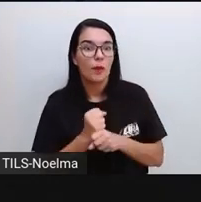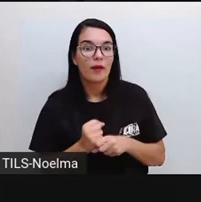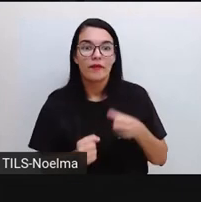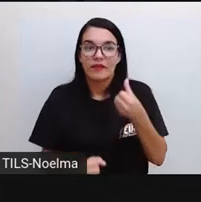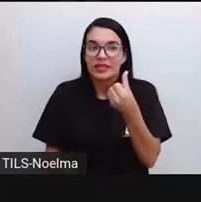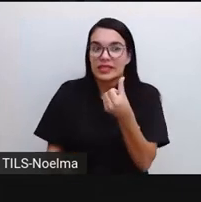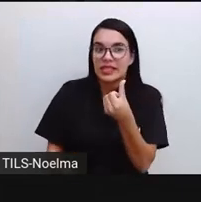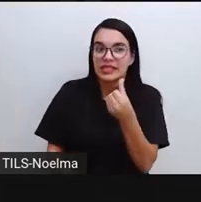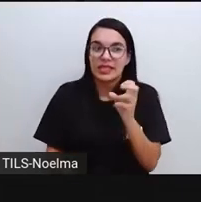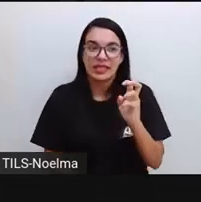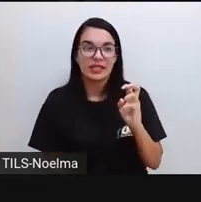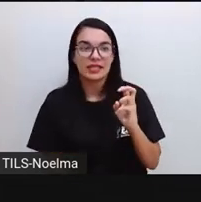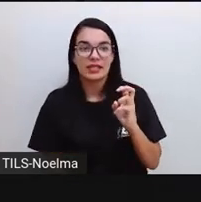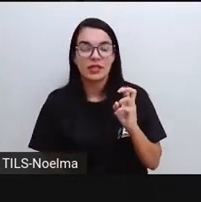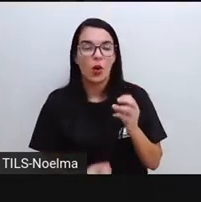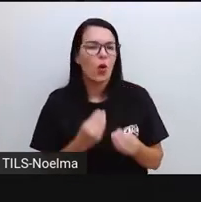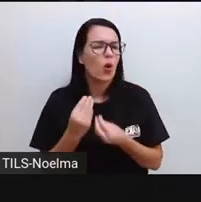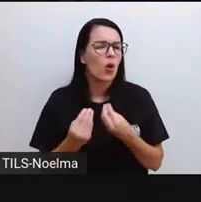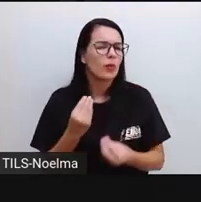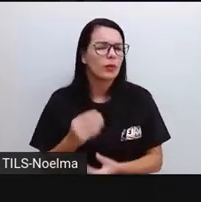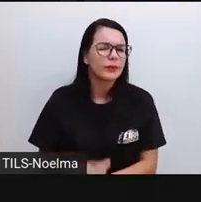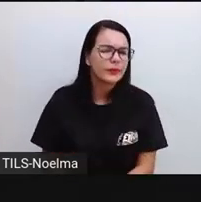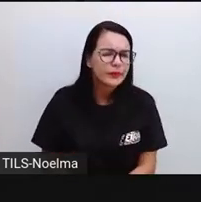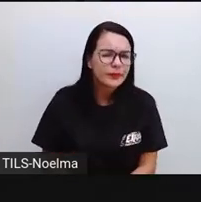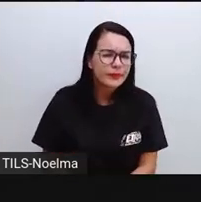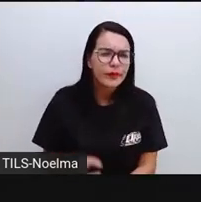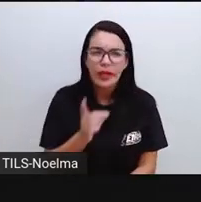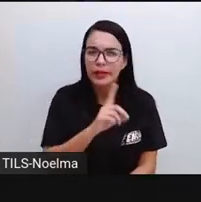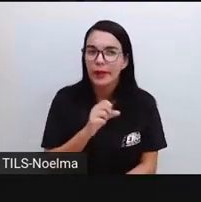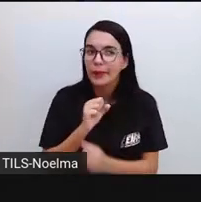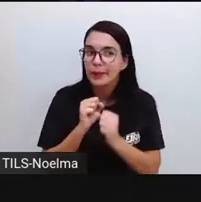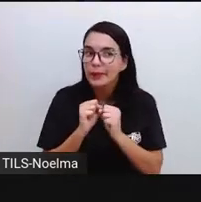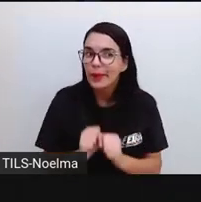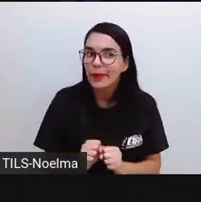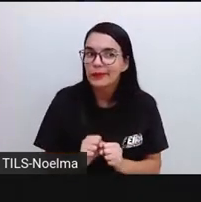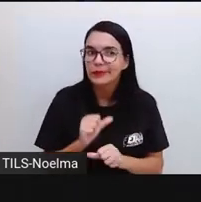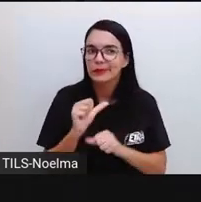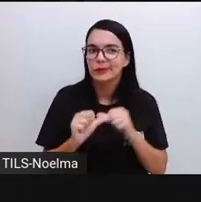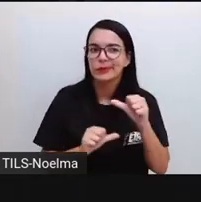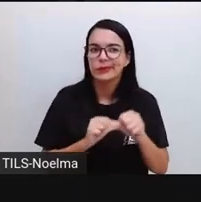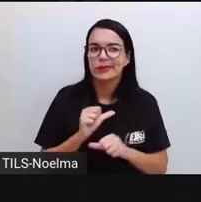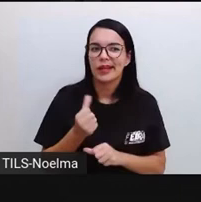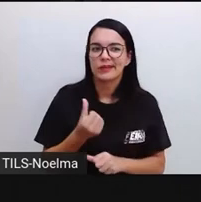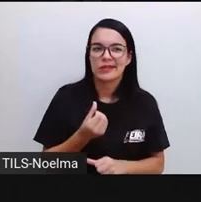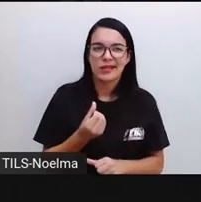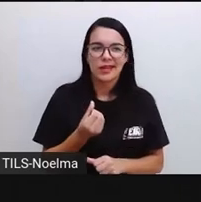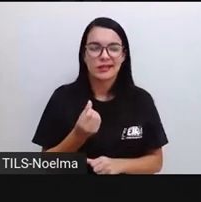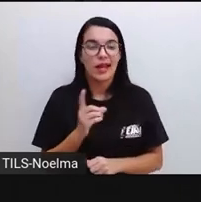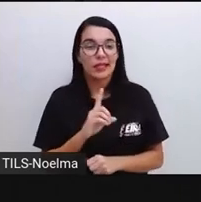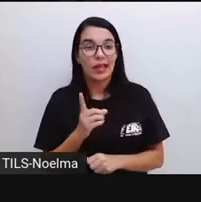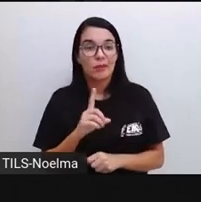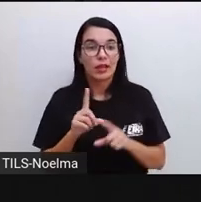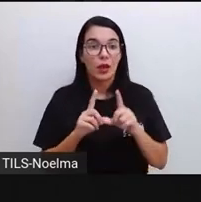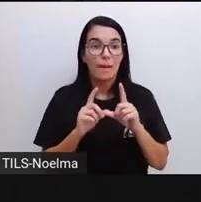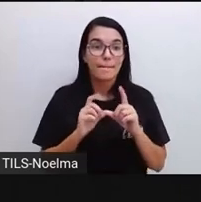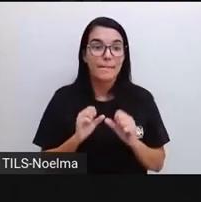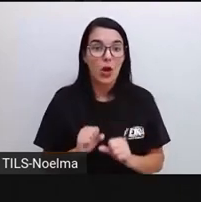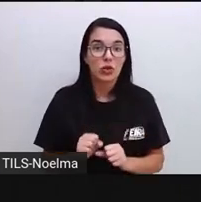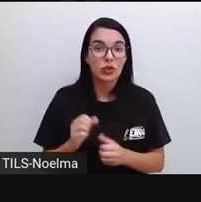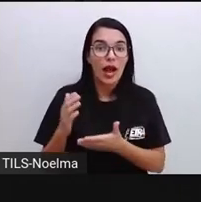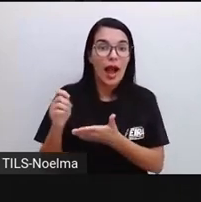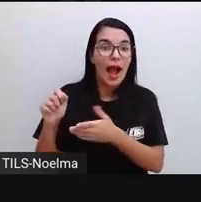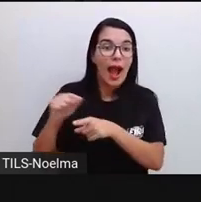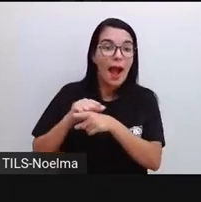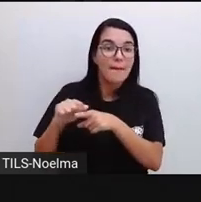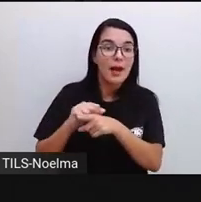certo? Na casa das unidades. E aí, para isso, a gente não pode alterar o numeral seis e também a gente não pode apagar